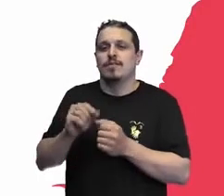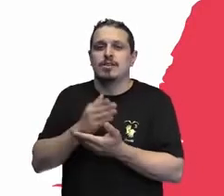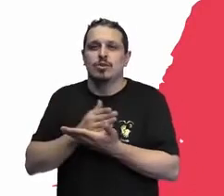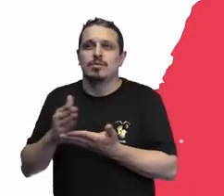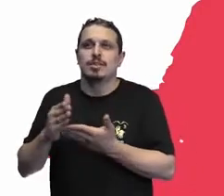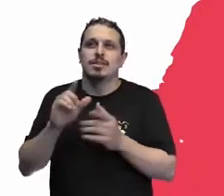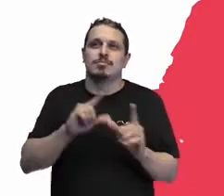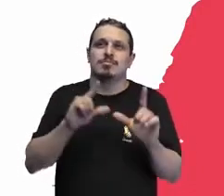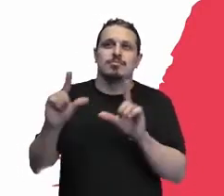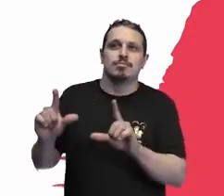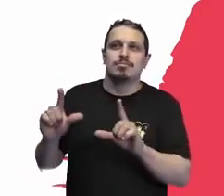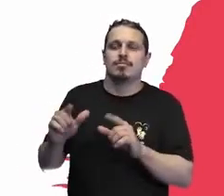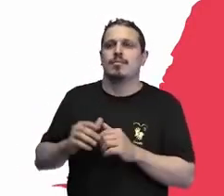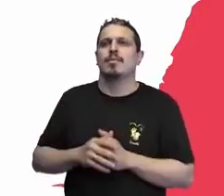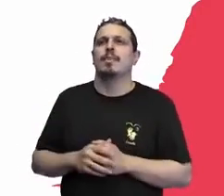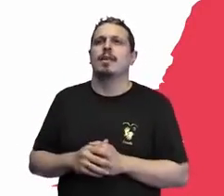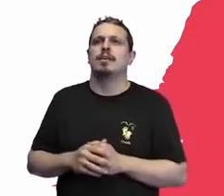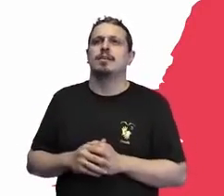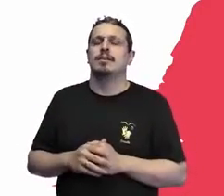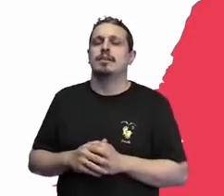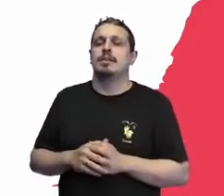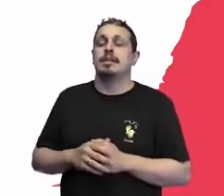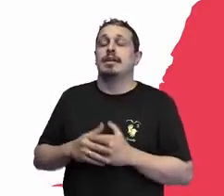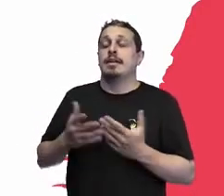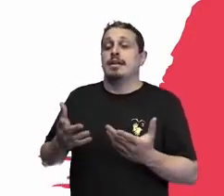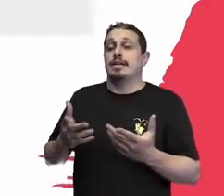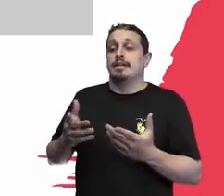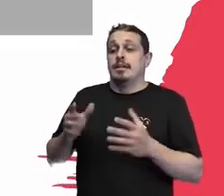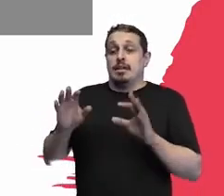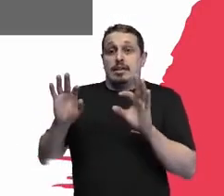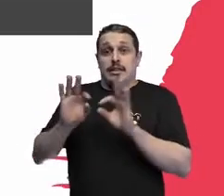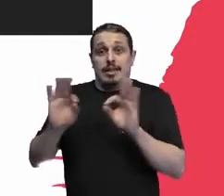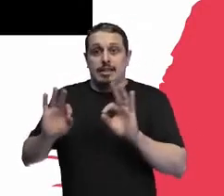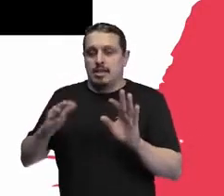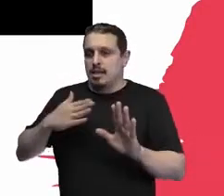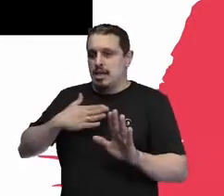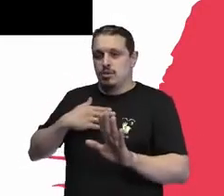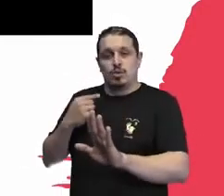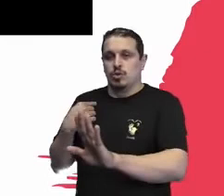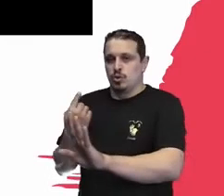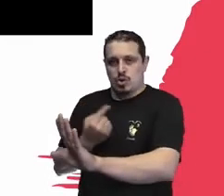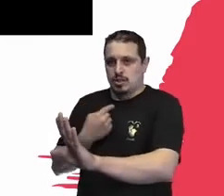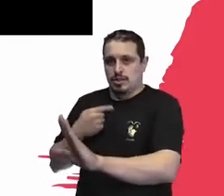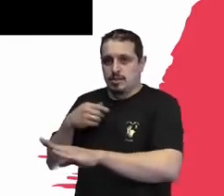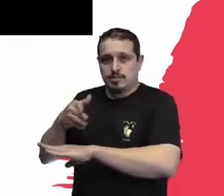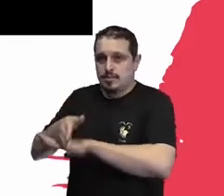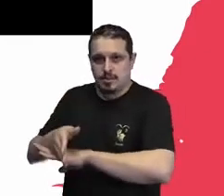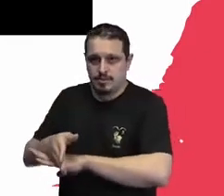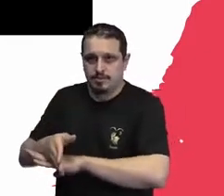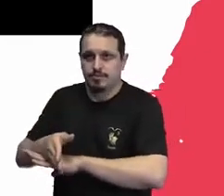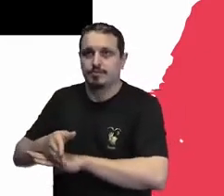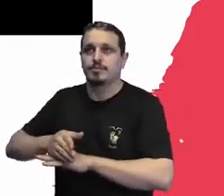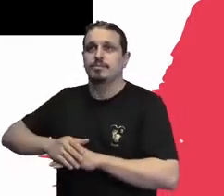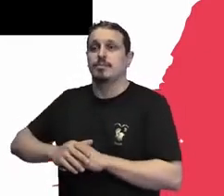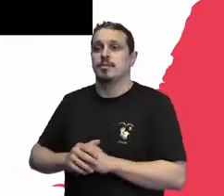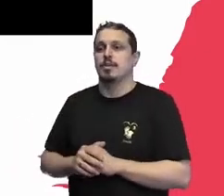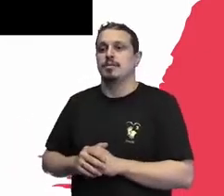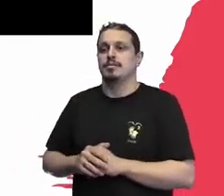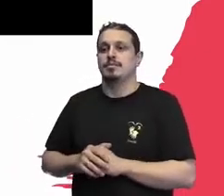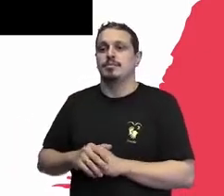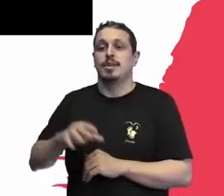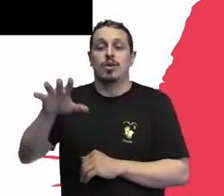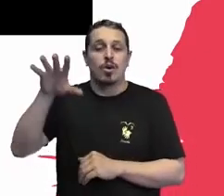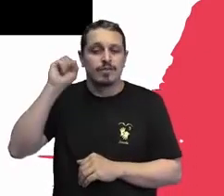continuando na linha do Nada Sobre Nós Sem Nós. Pode dar mais um clique? Vamos escutar a voz da Manu. A Manuela